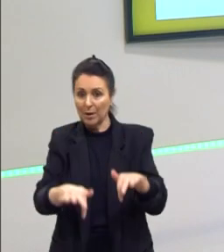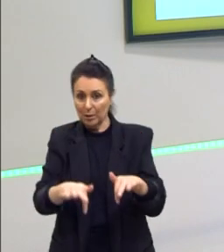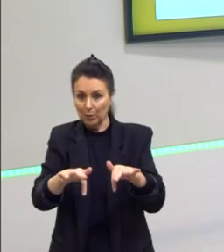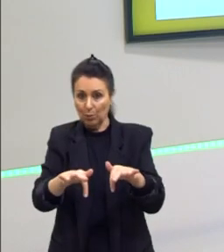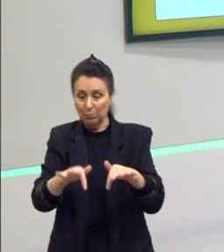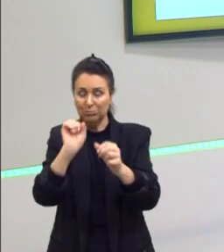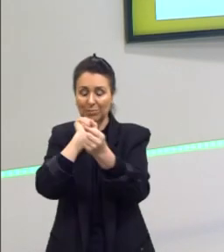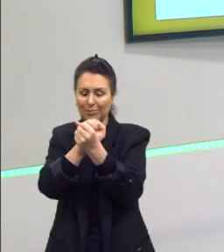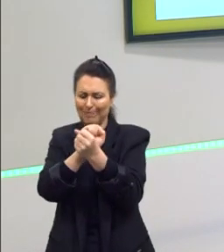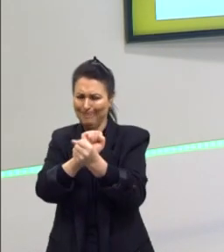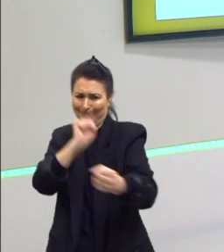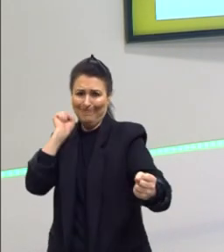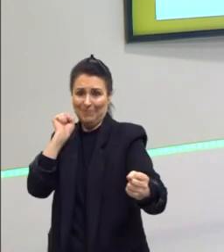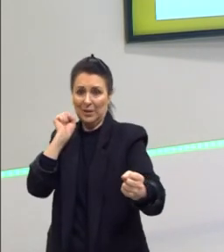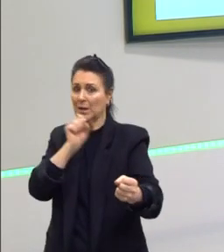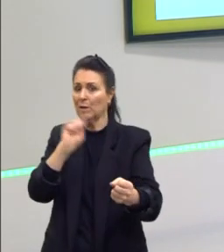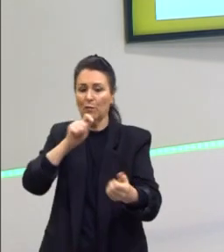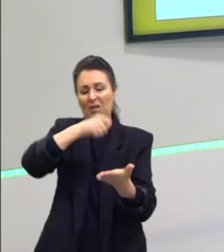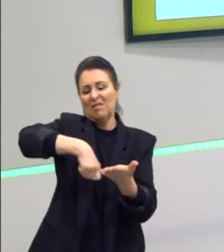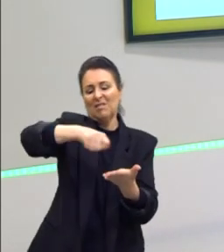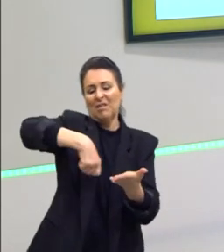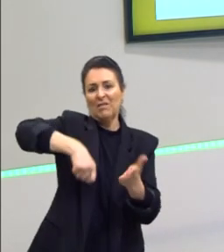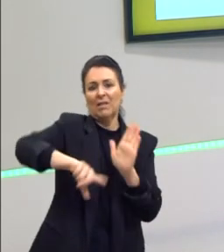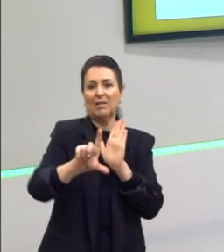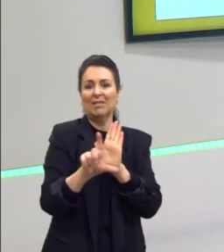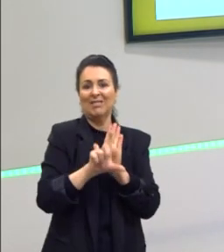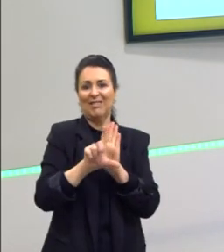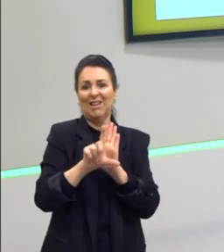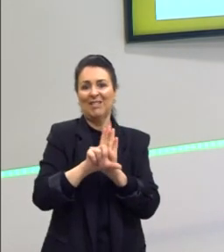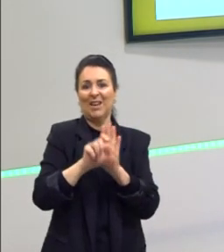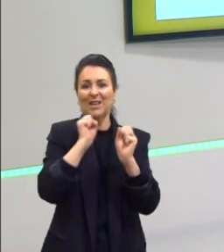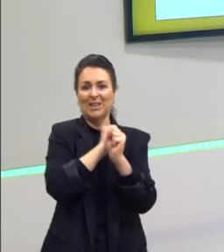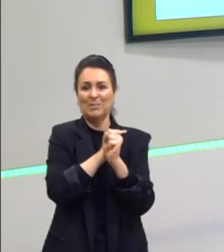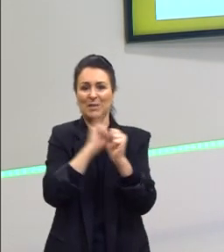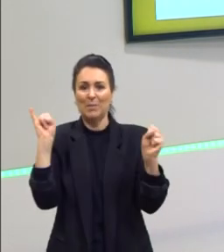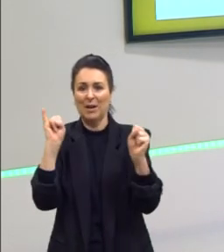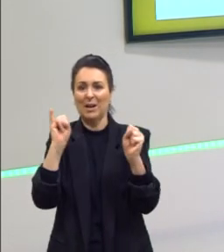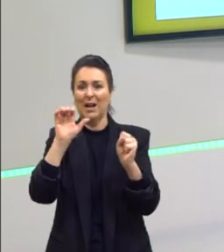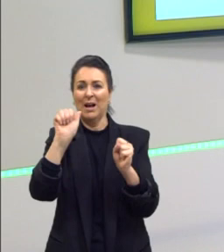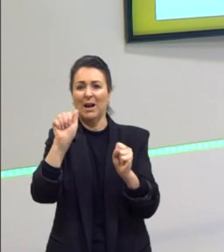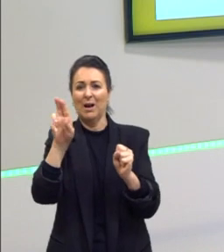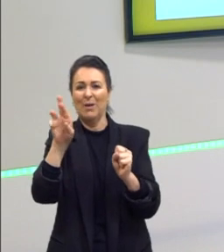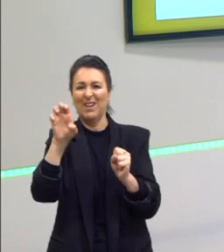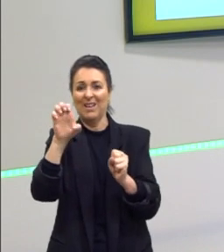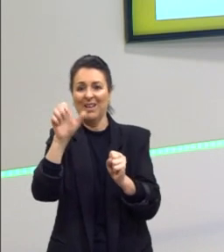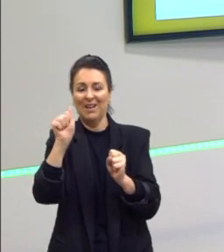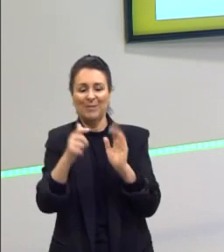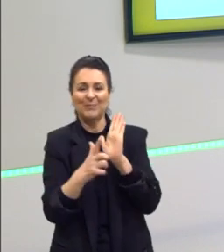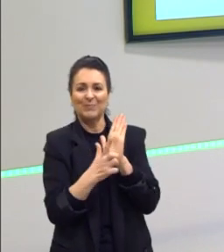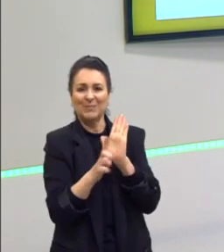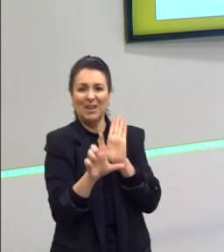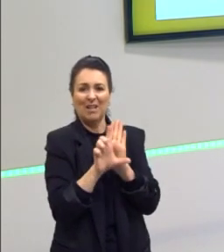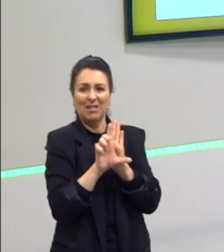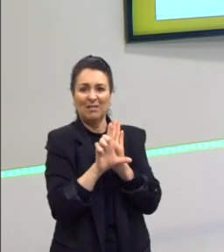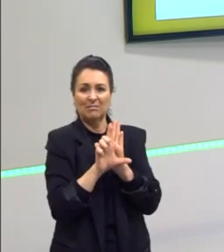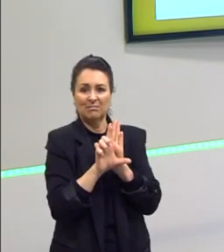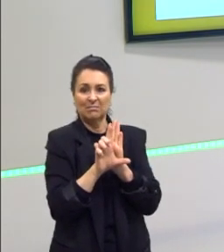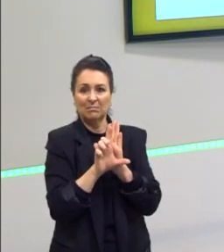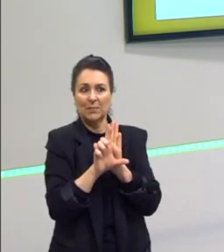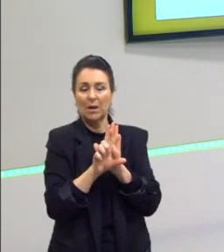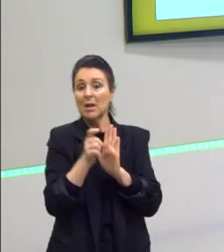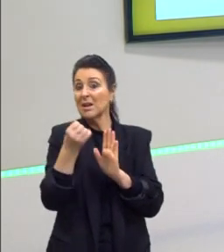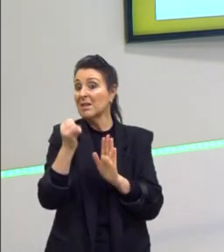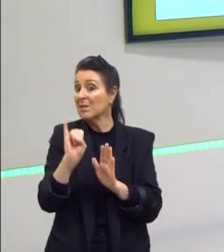escravidão não foi uma canetada da princesa Isabel que fez isso. Se não fosse por essa luta, a escravidão não